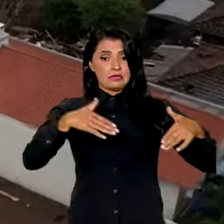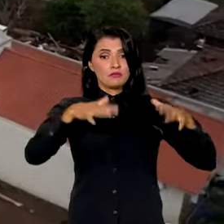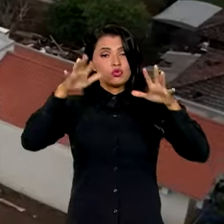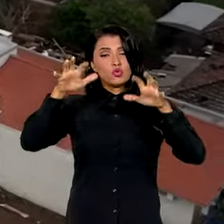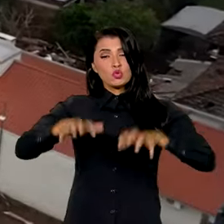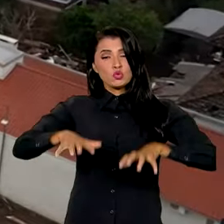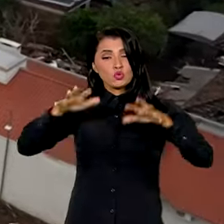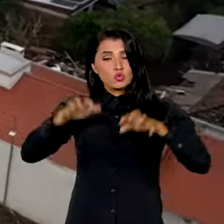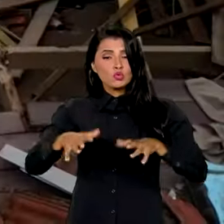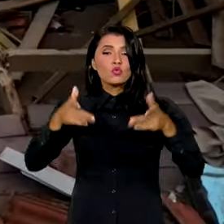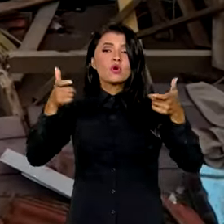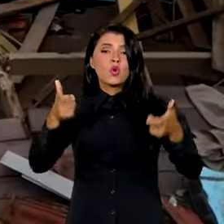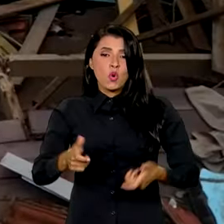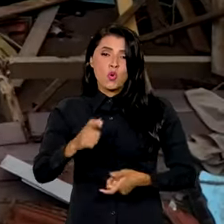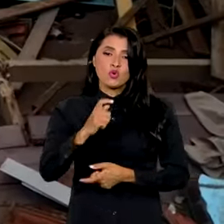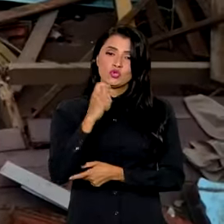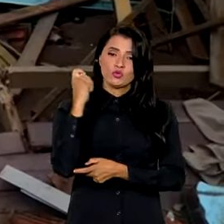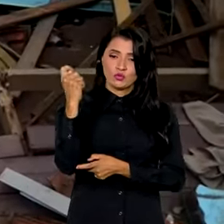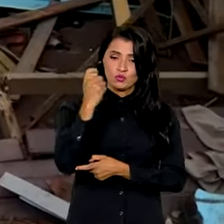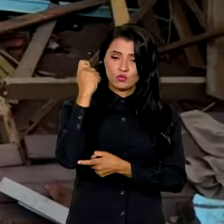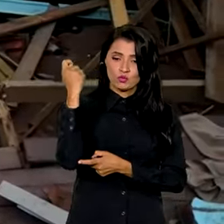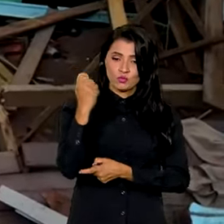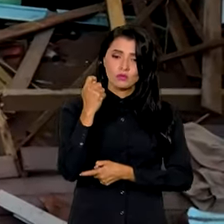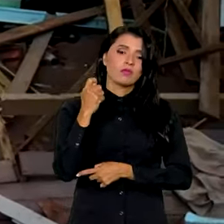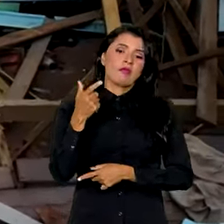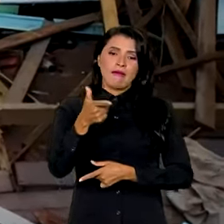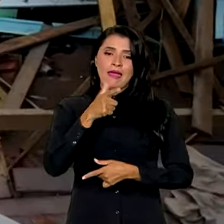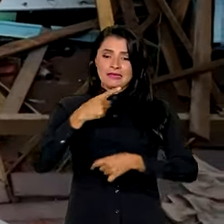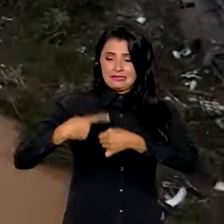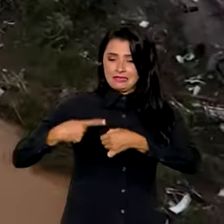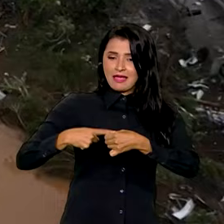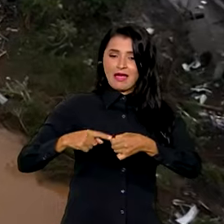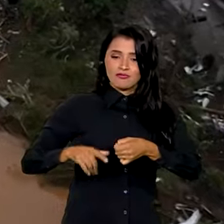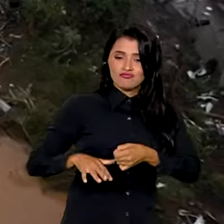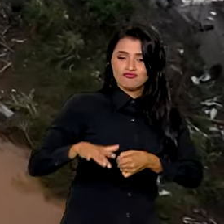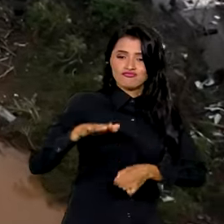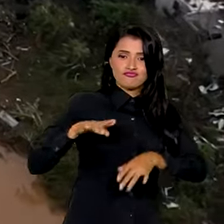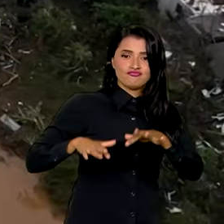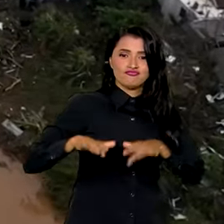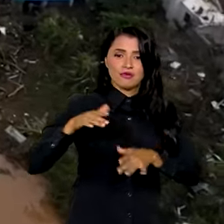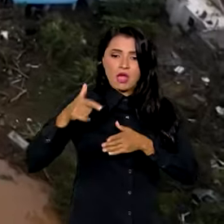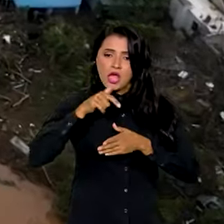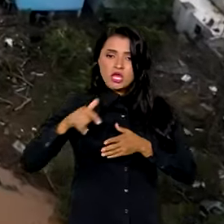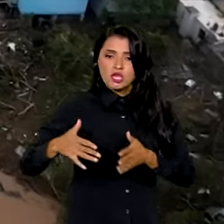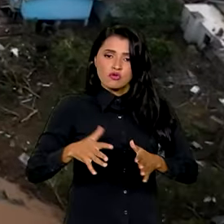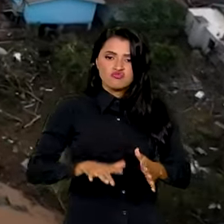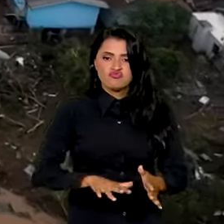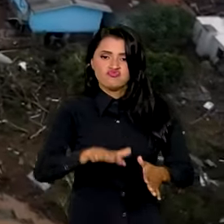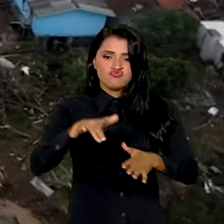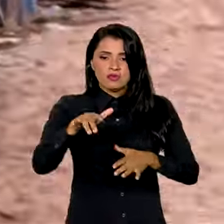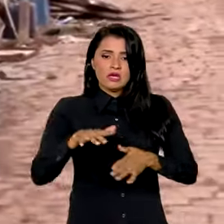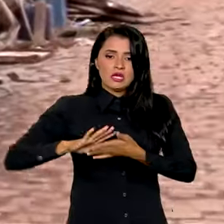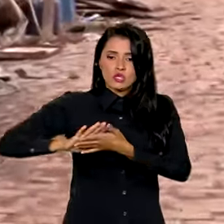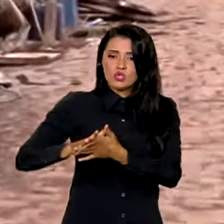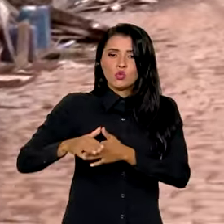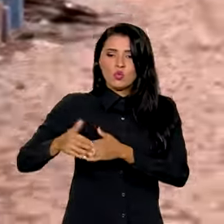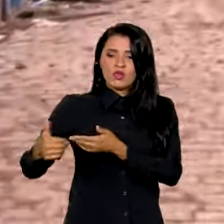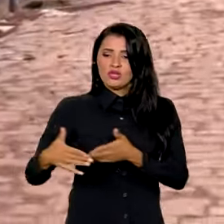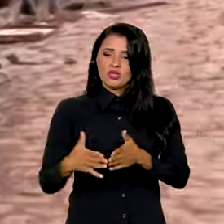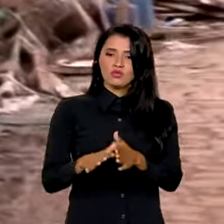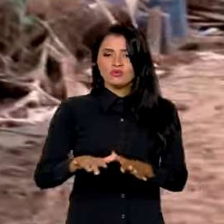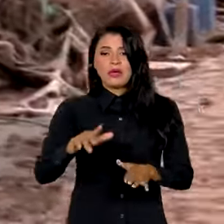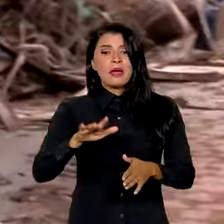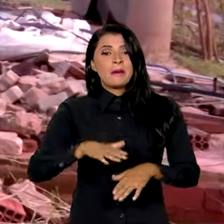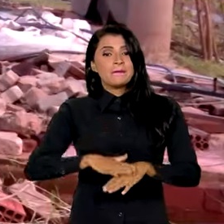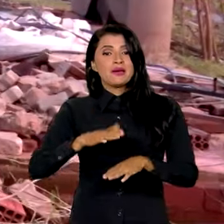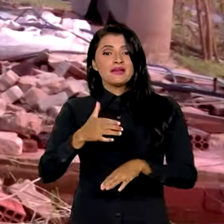fortes se concentraram no Rio Grande do Sul, alagando cidades, transbordando rios e destruindo rodovias. Mais de